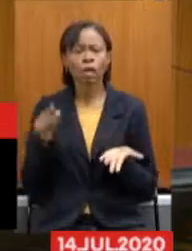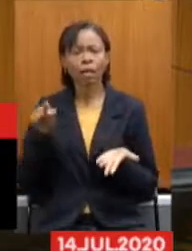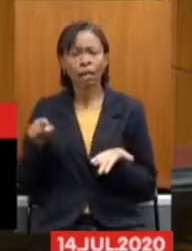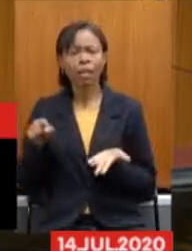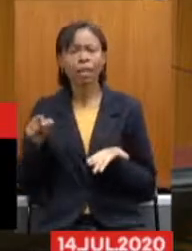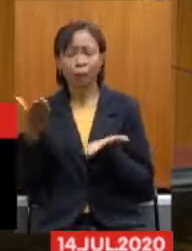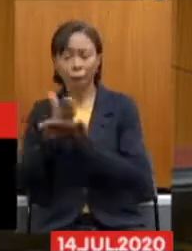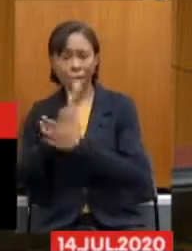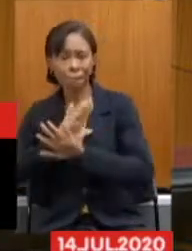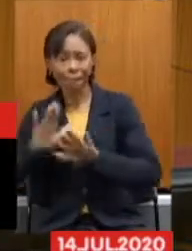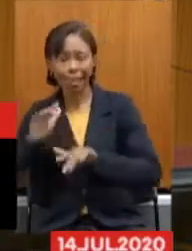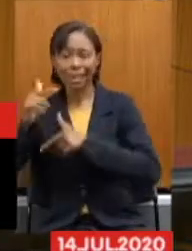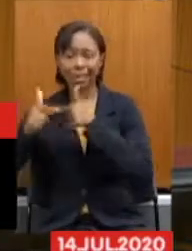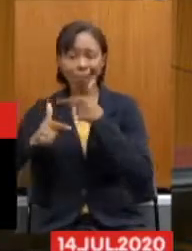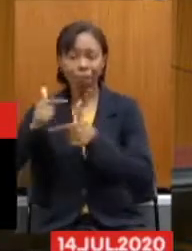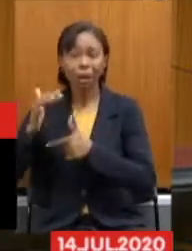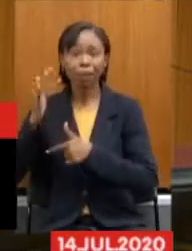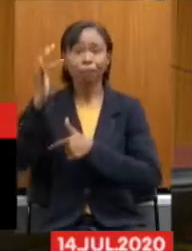tempo para aposentar.